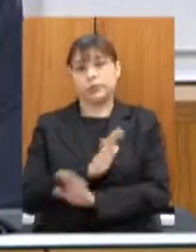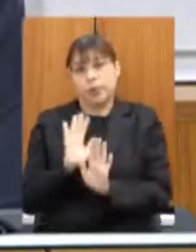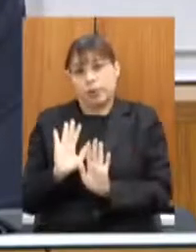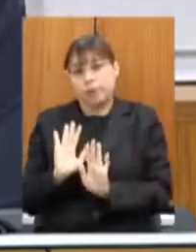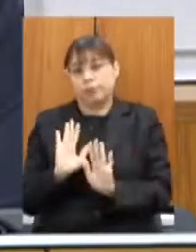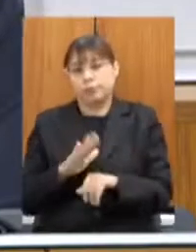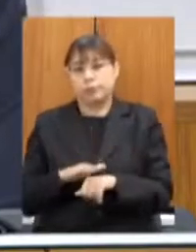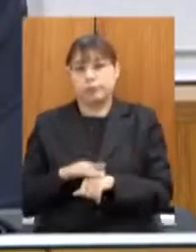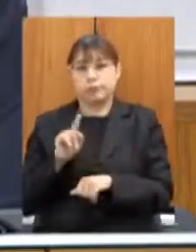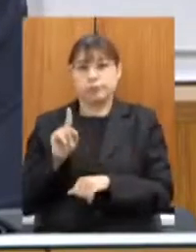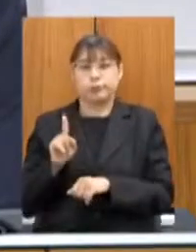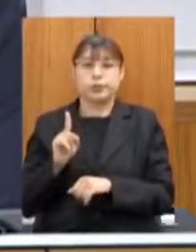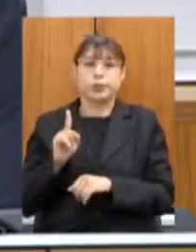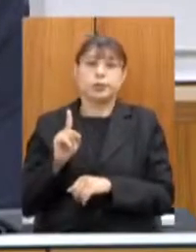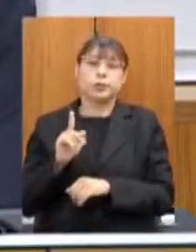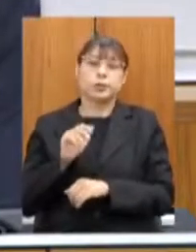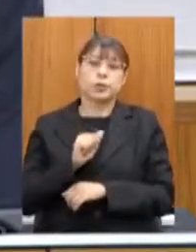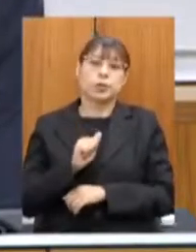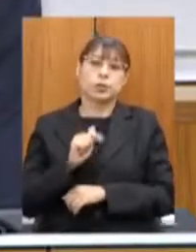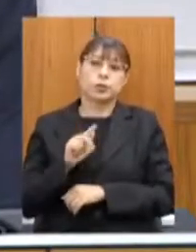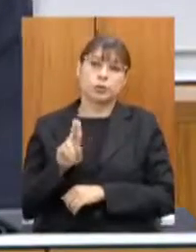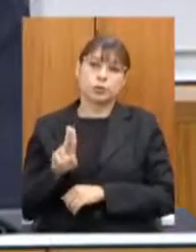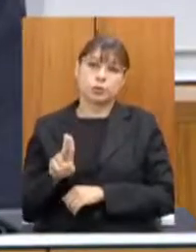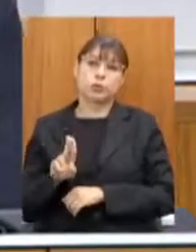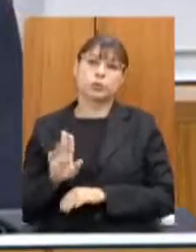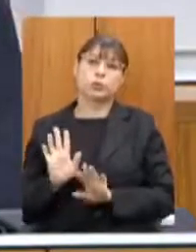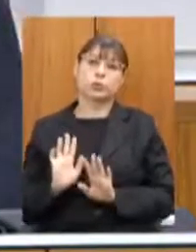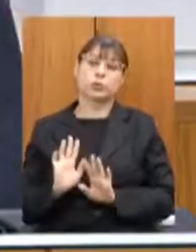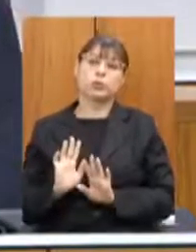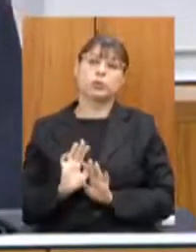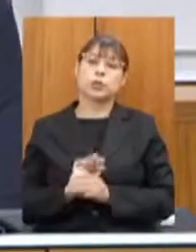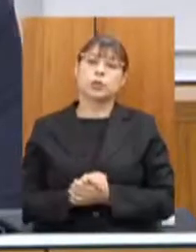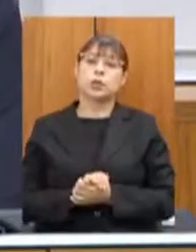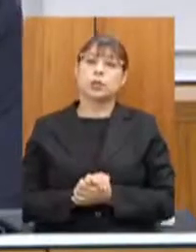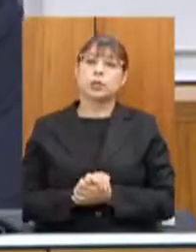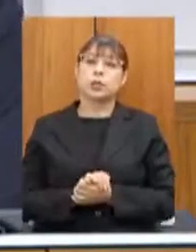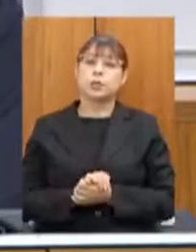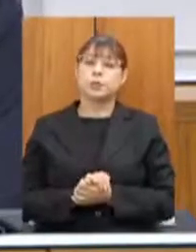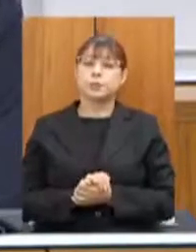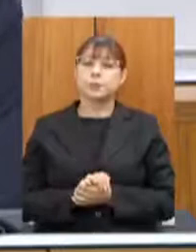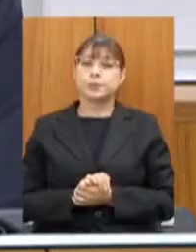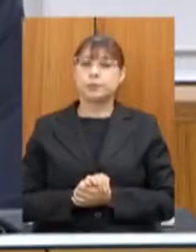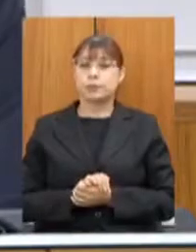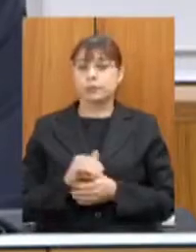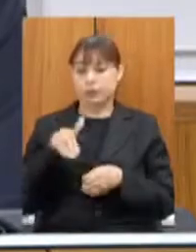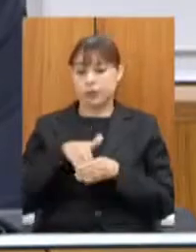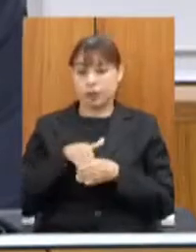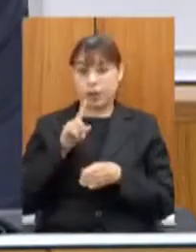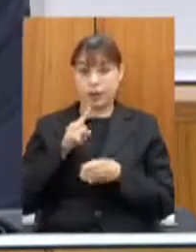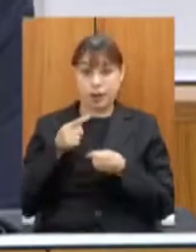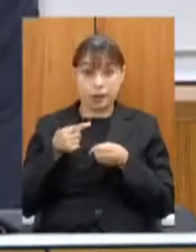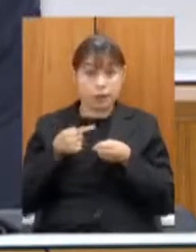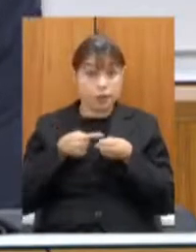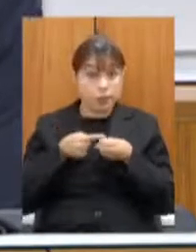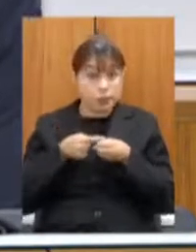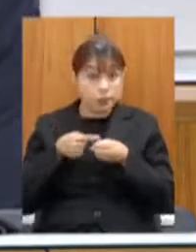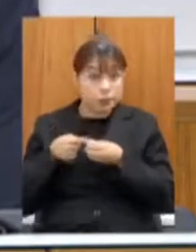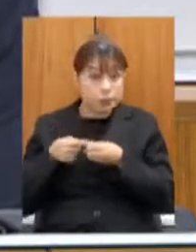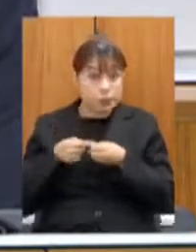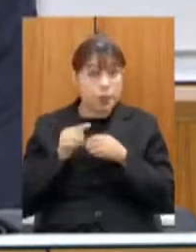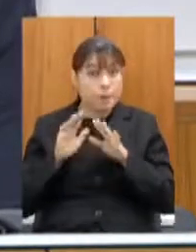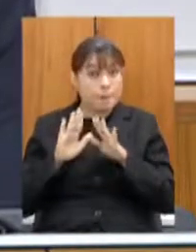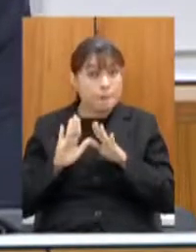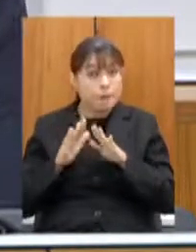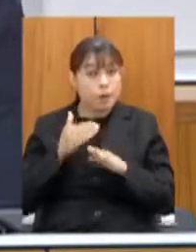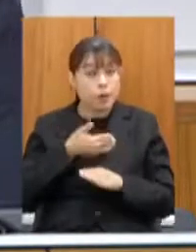Advocacia Geral da União que apesar das eleições serem municipais o Governo